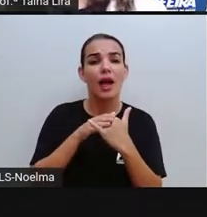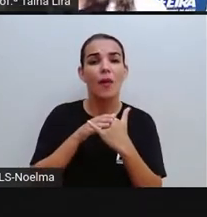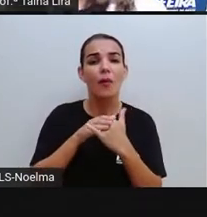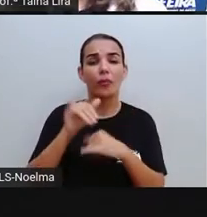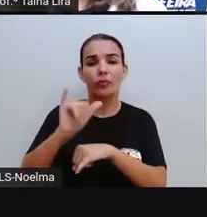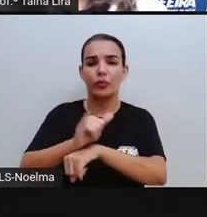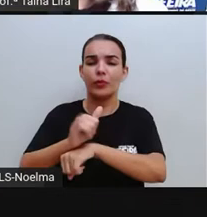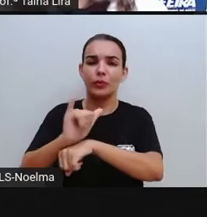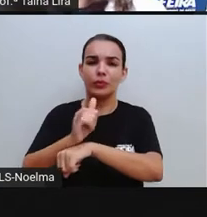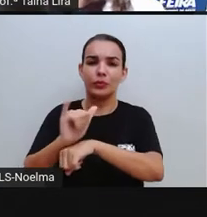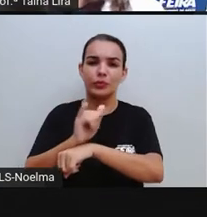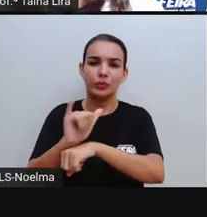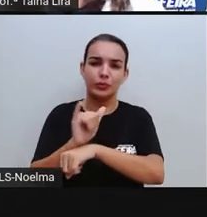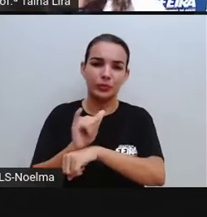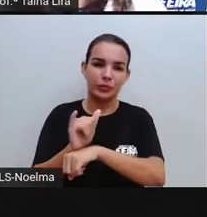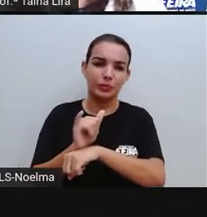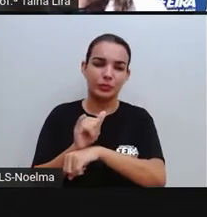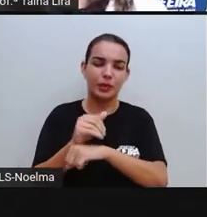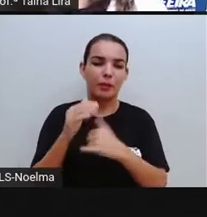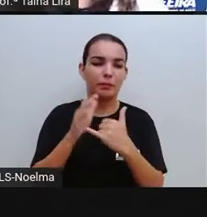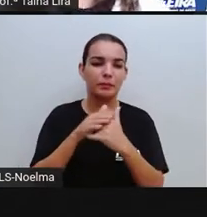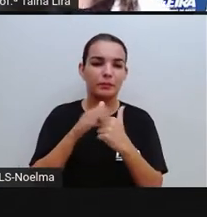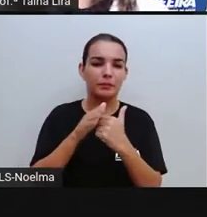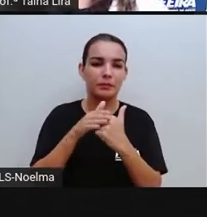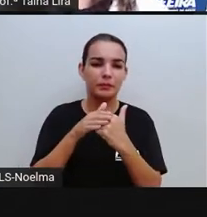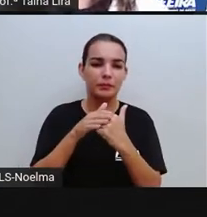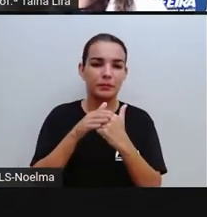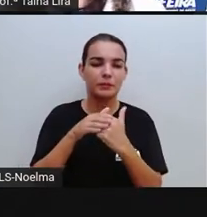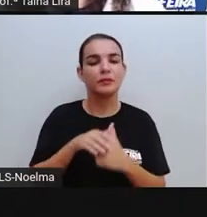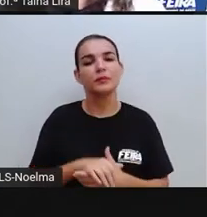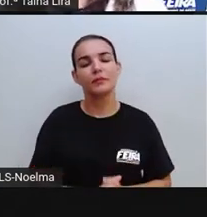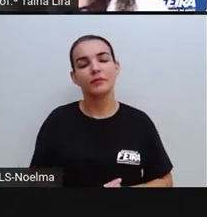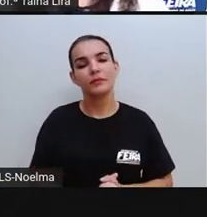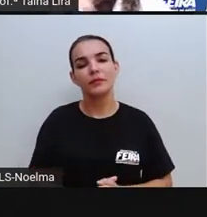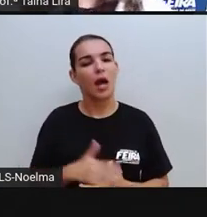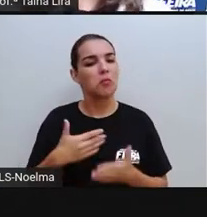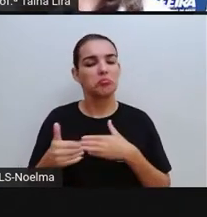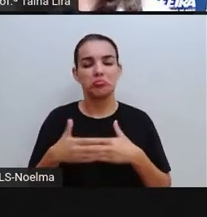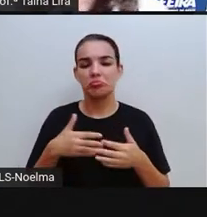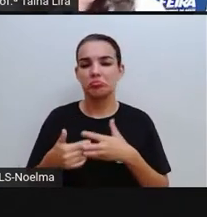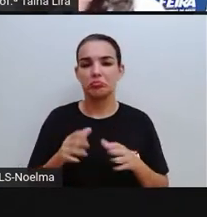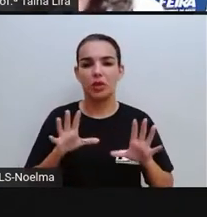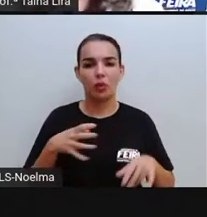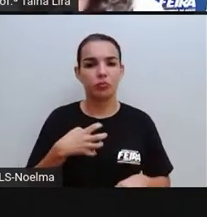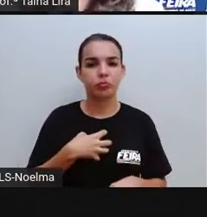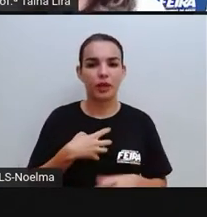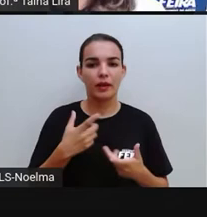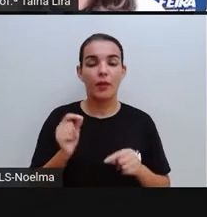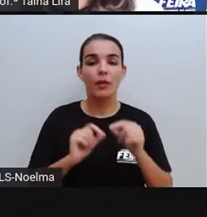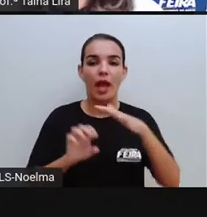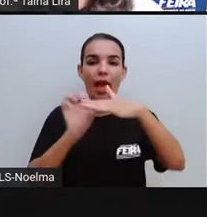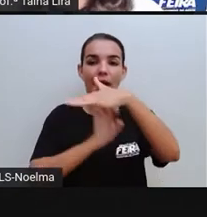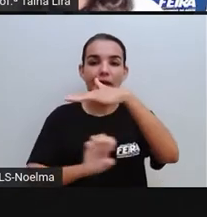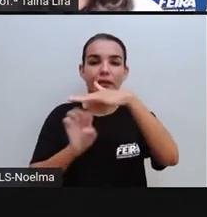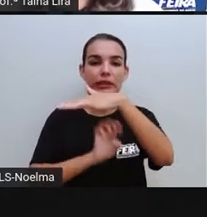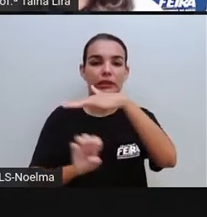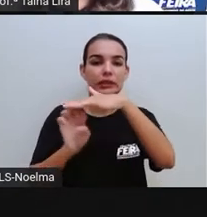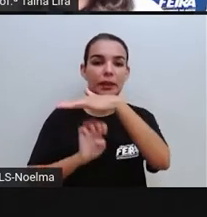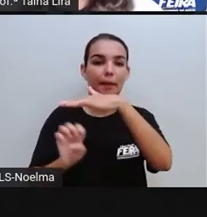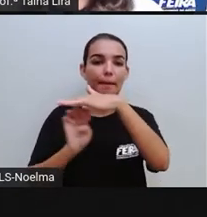fazer o canal aí, né, da maneira que quiser. Então, as próprias empresas, né, que